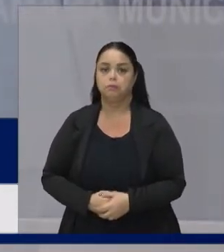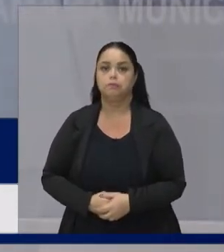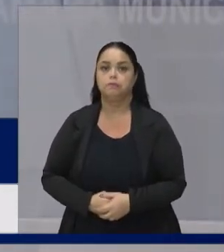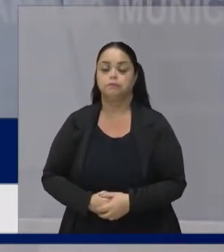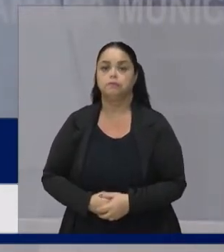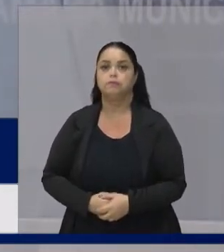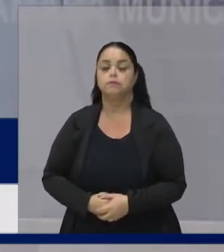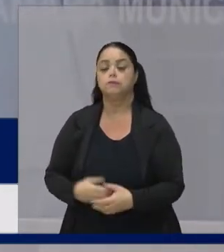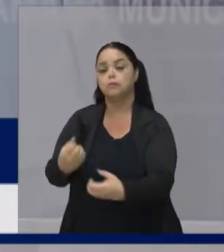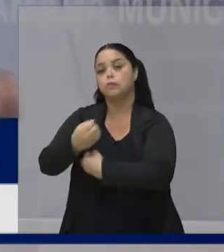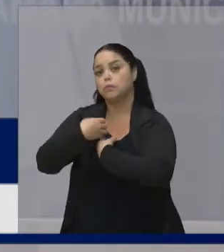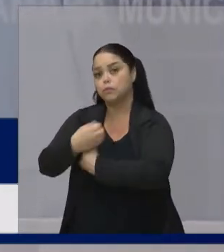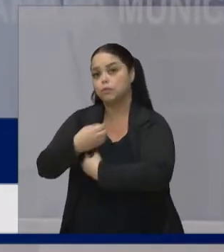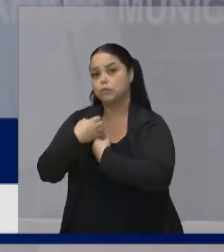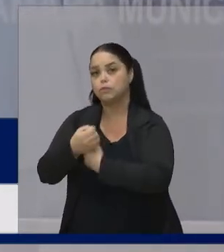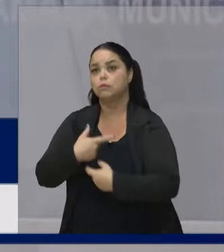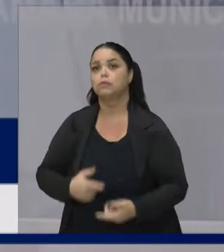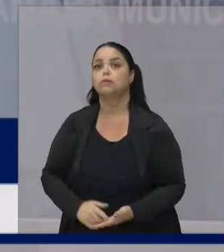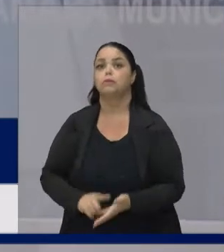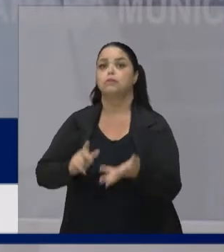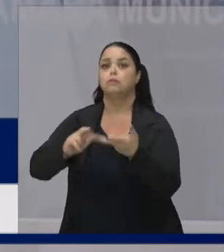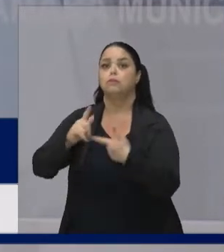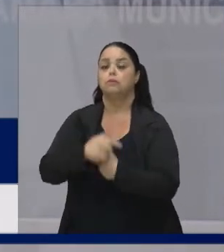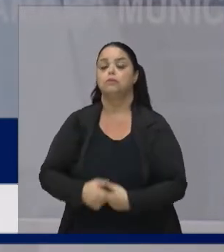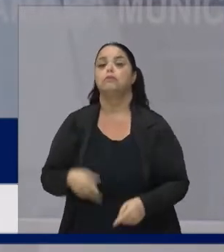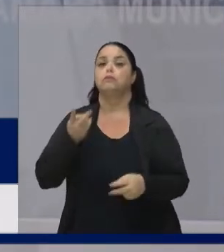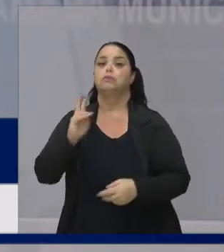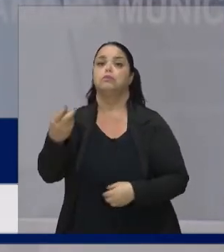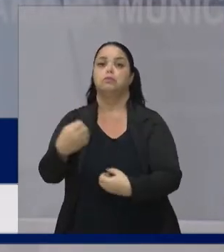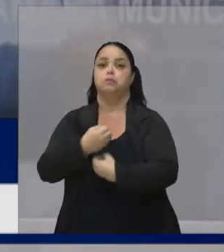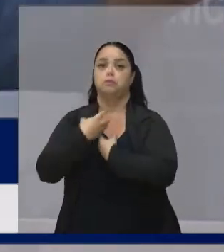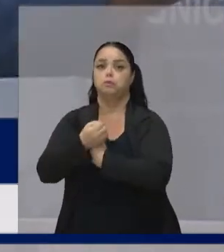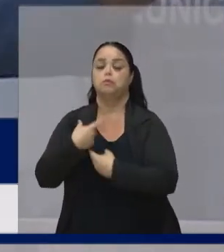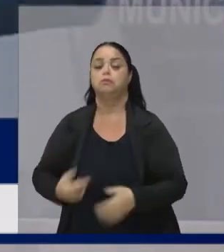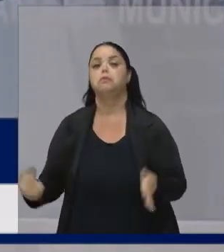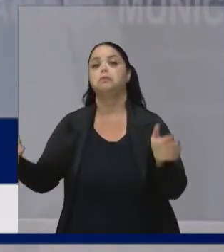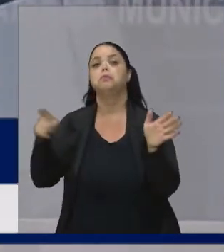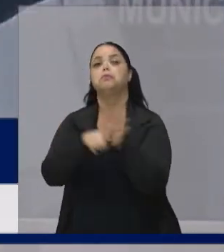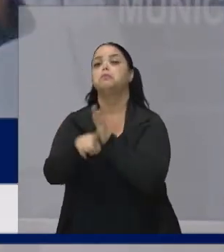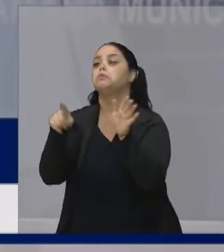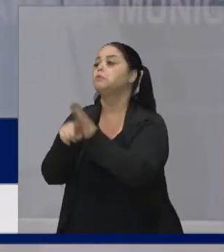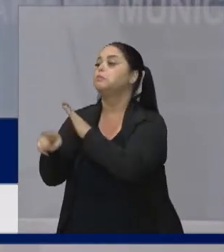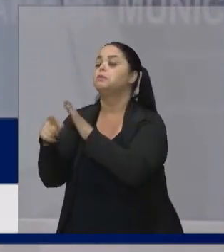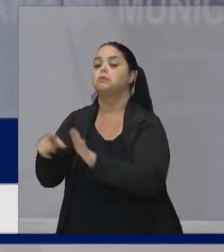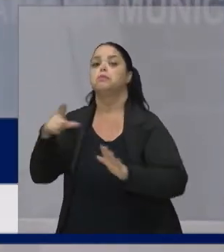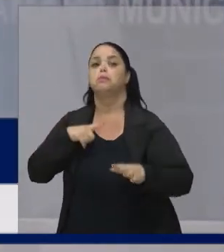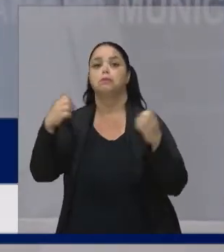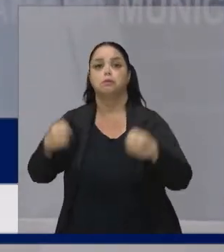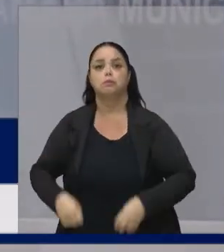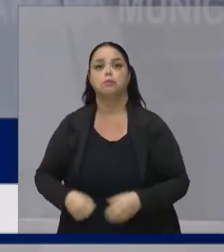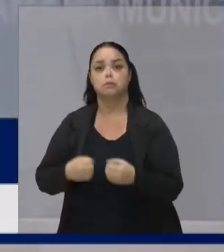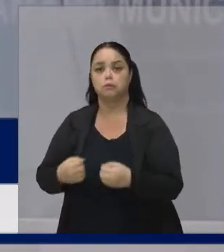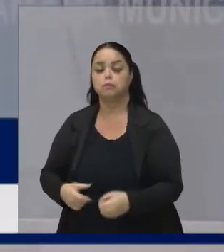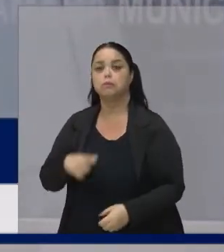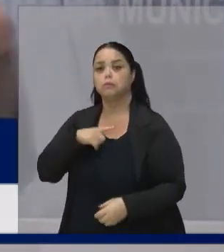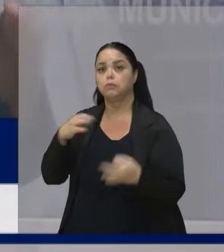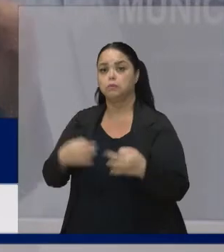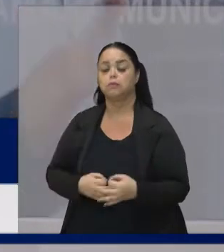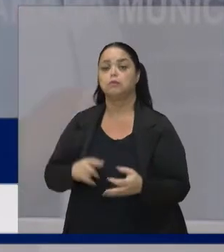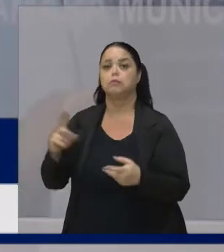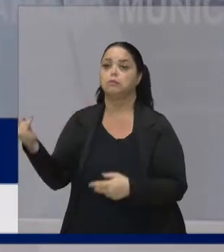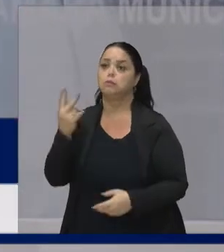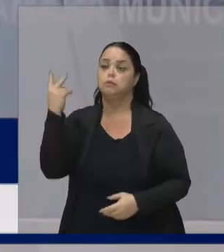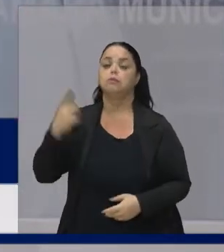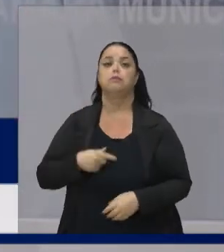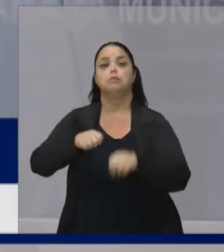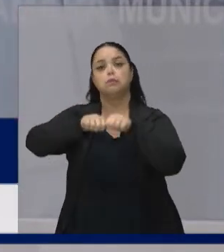E ele me ensinou Muita coisa E continua me ensinando E se perguntar aqui Pode ter certeza Que ensinou São valores Que hoje